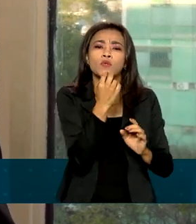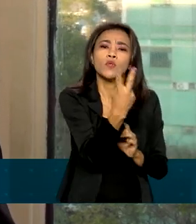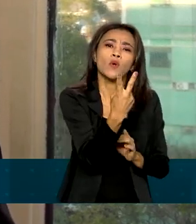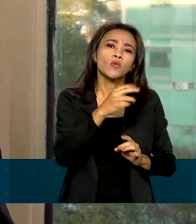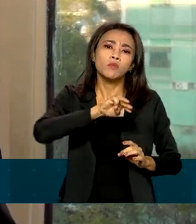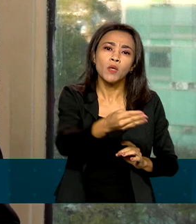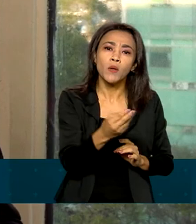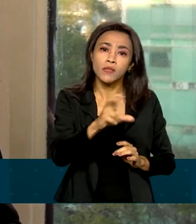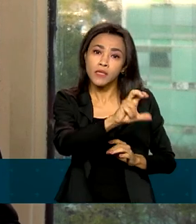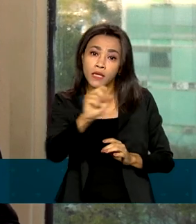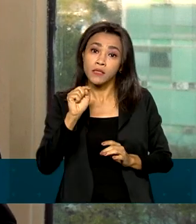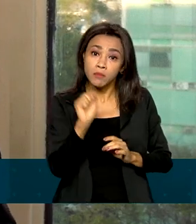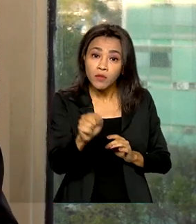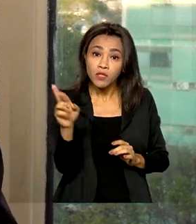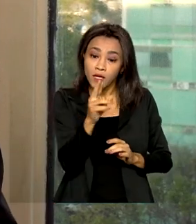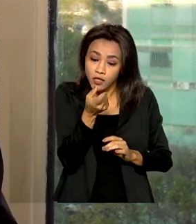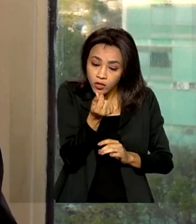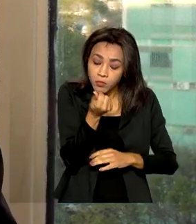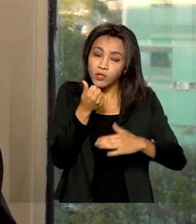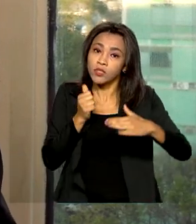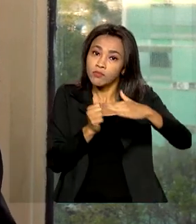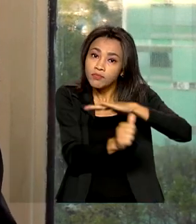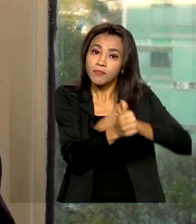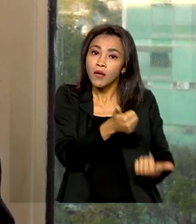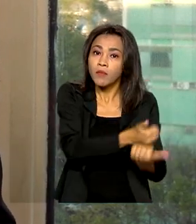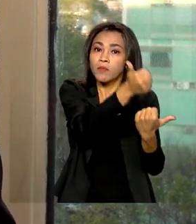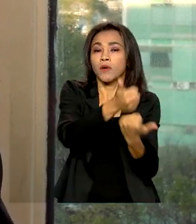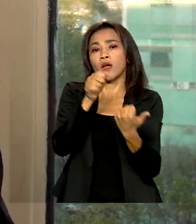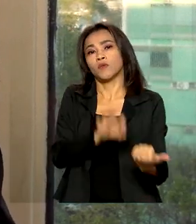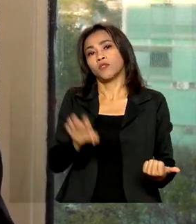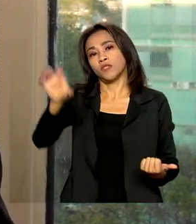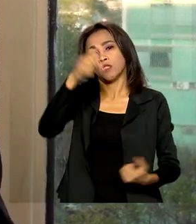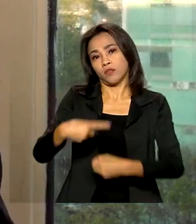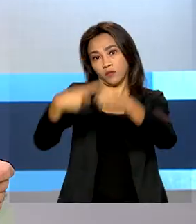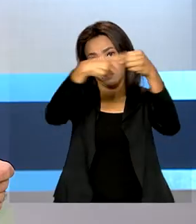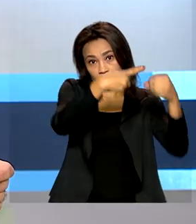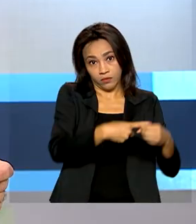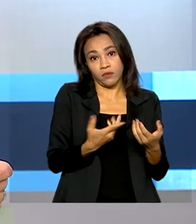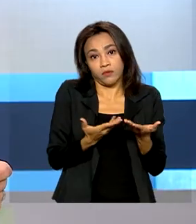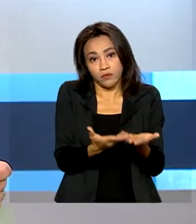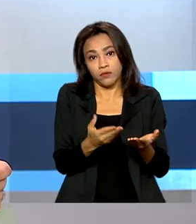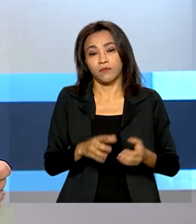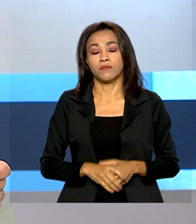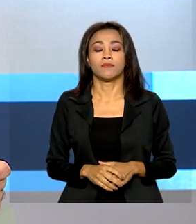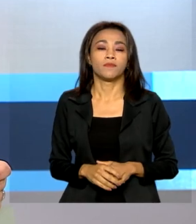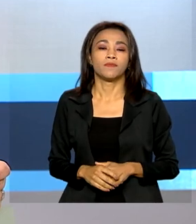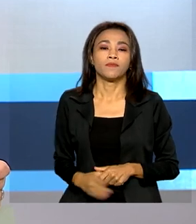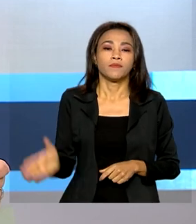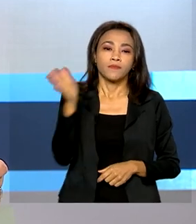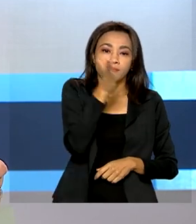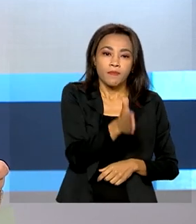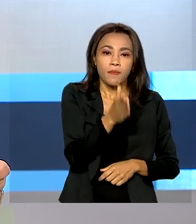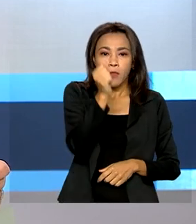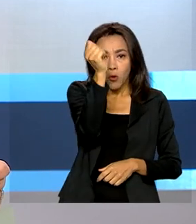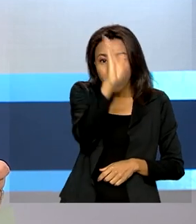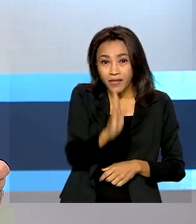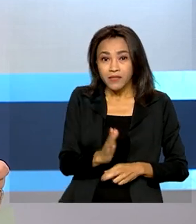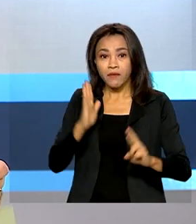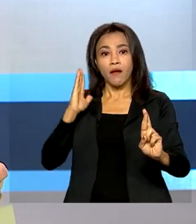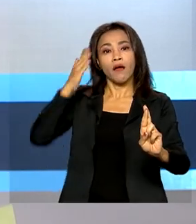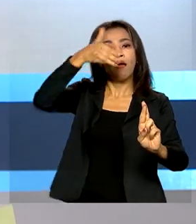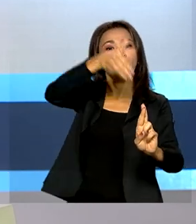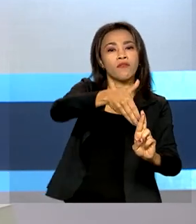500 milhões de reais para fazer o auxílio a estados e municípios que sofreram com esse problema. O Brasil é o líder no ranking